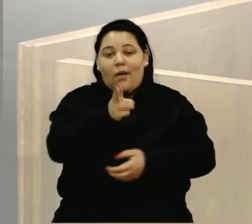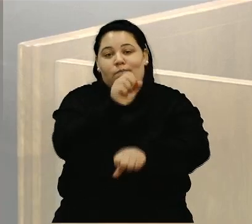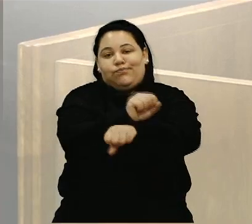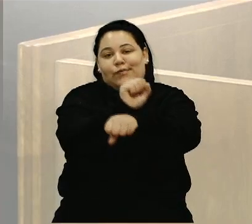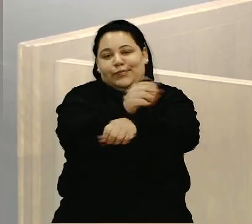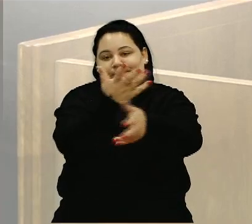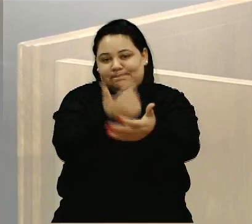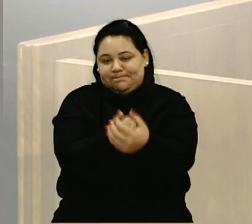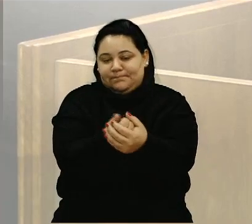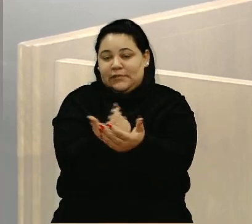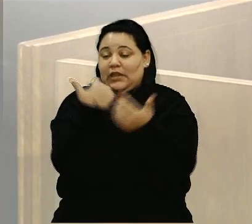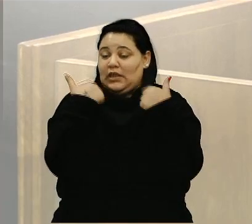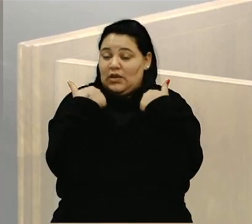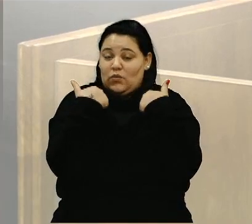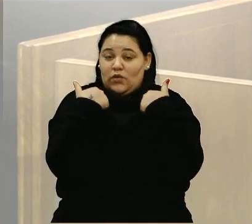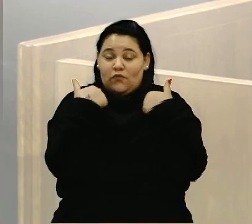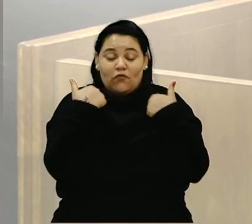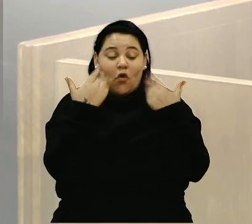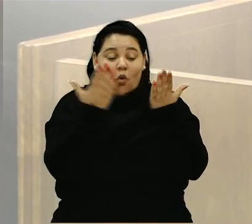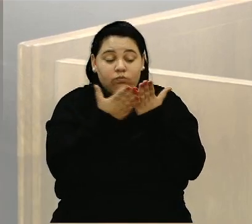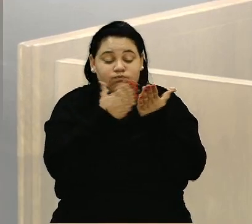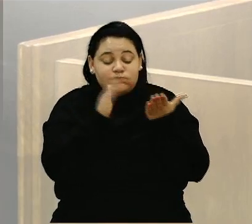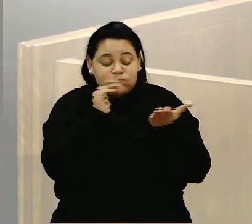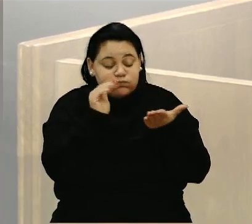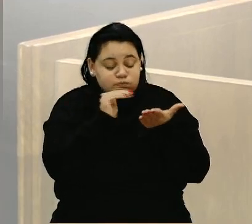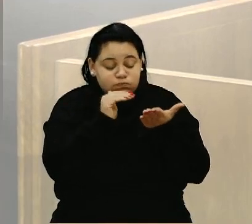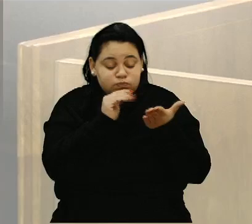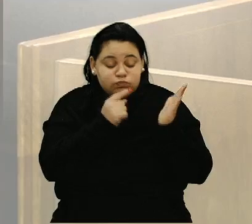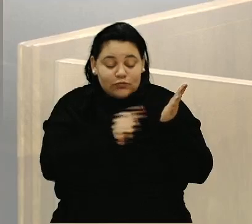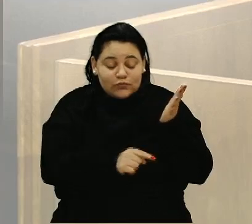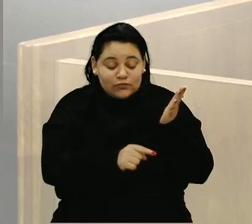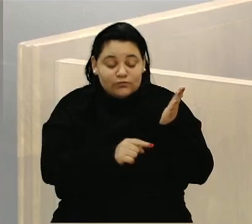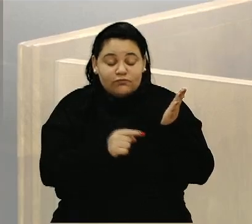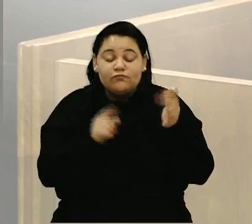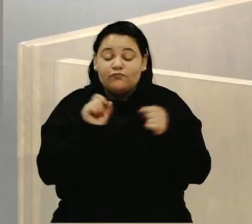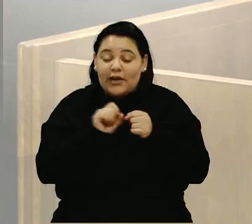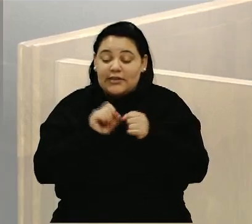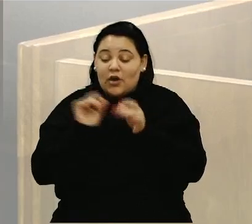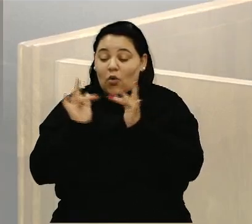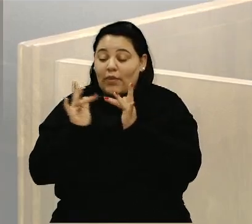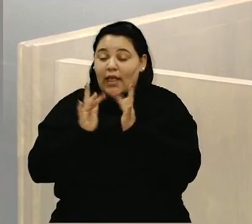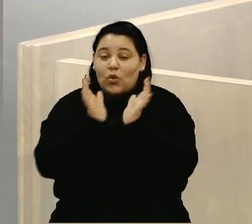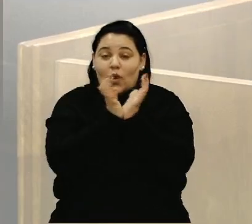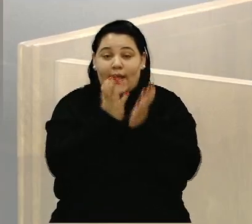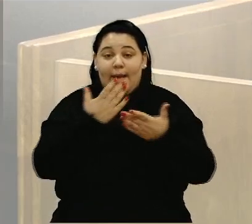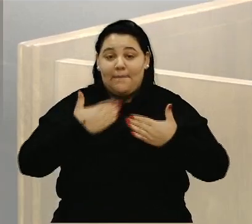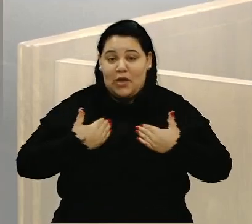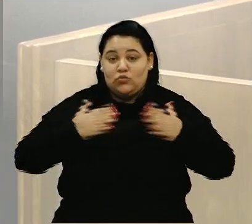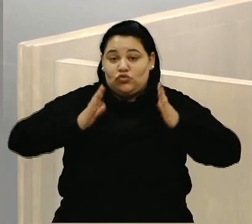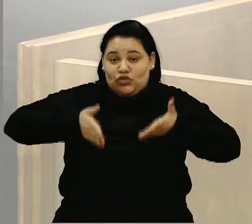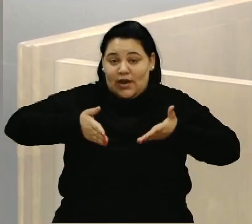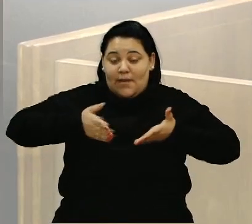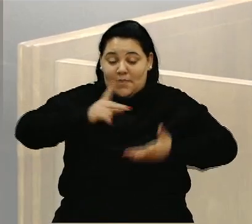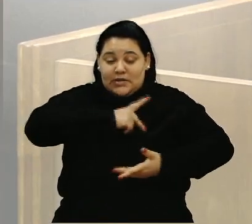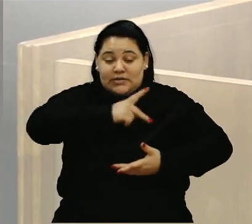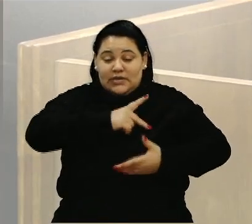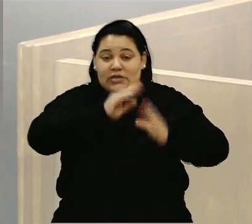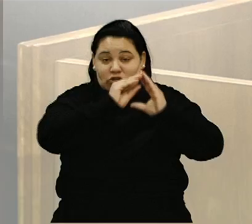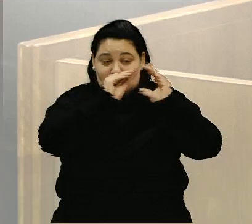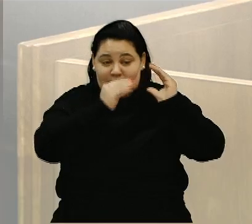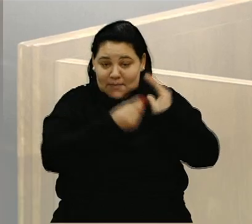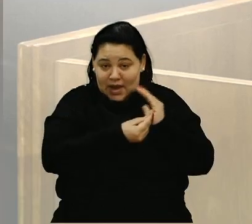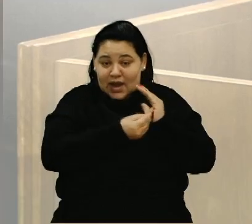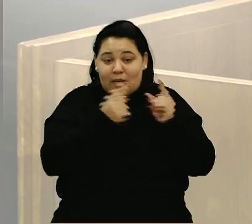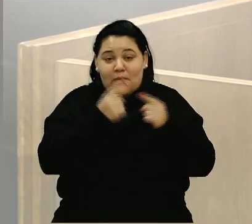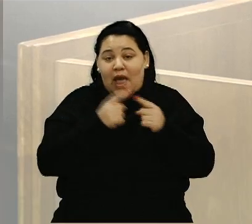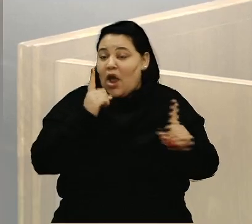vou fazer um estudo, vou fazer um estudo, vou conversar muito com meu colega que foi presidente do SEMAI para que a gente ache uma